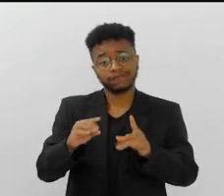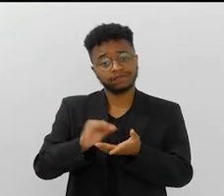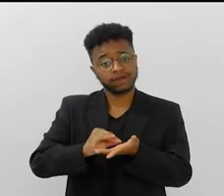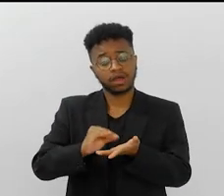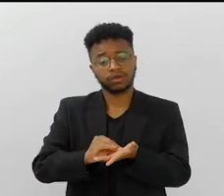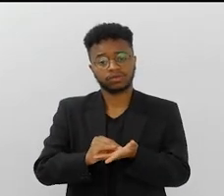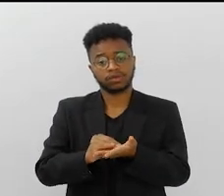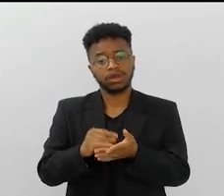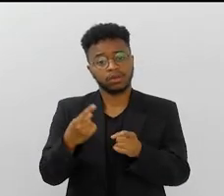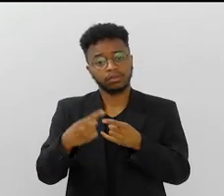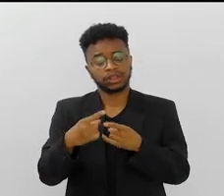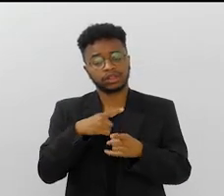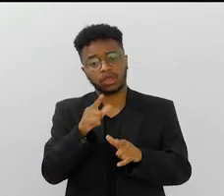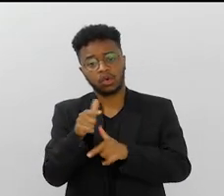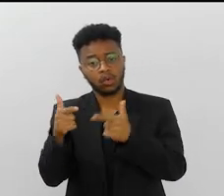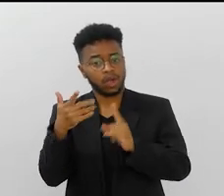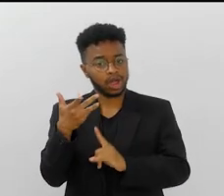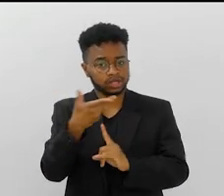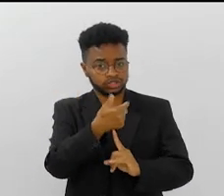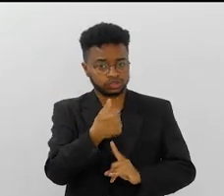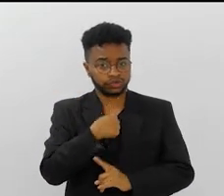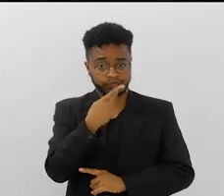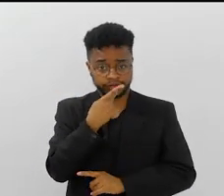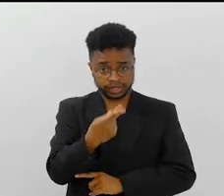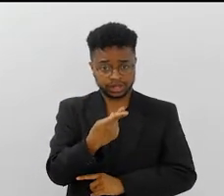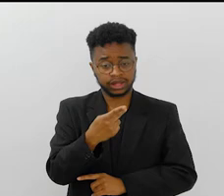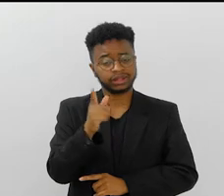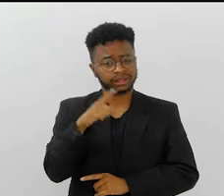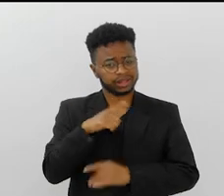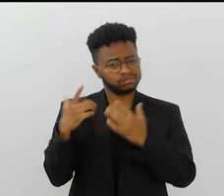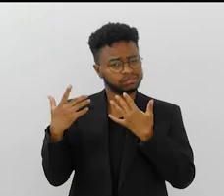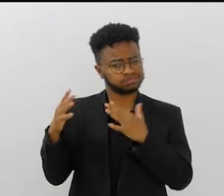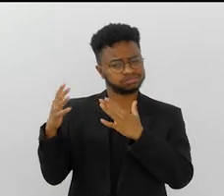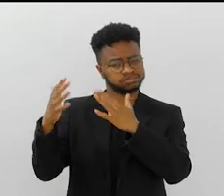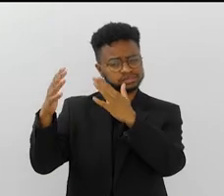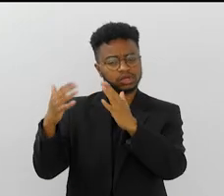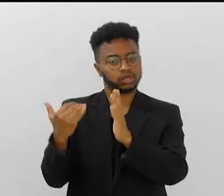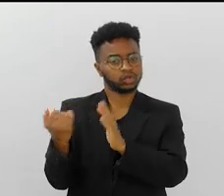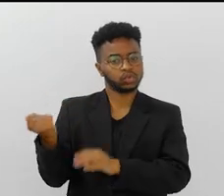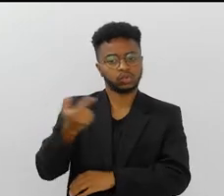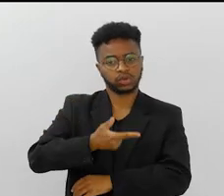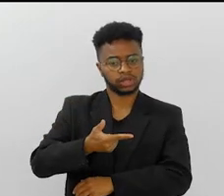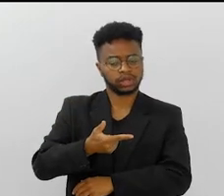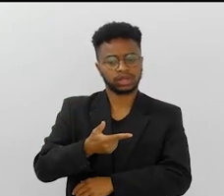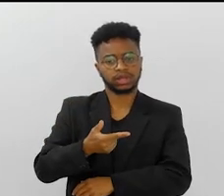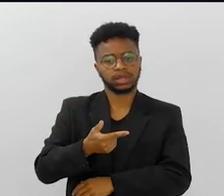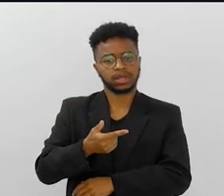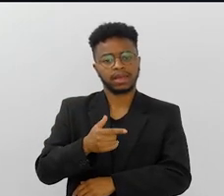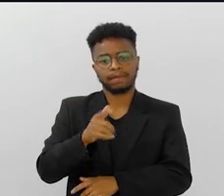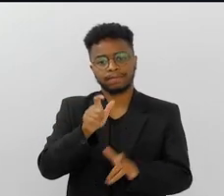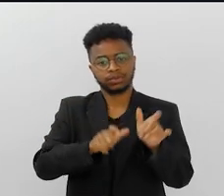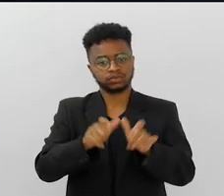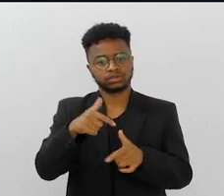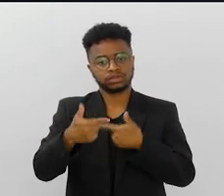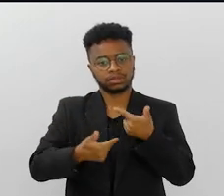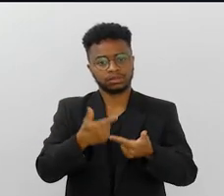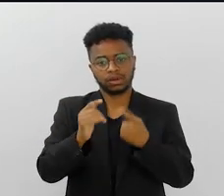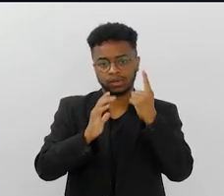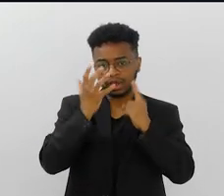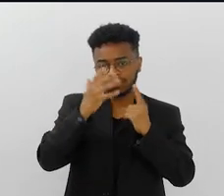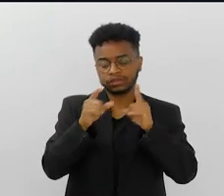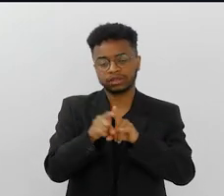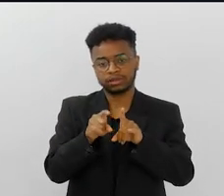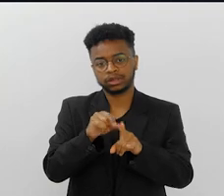está. Esses outros artistas que eu citei são muito mais celebrados do que os artistas do Carnaval